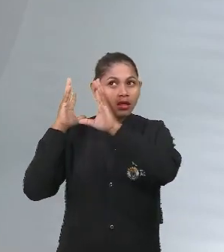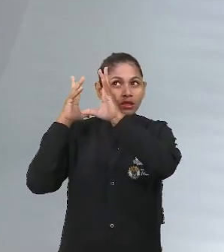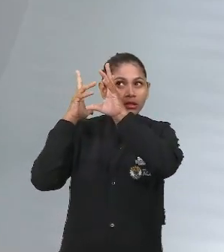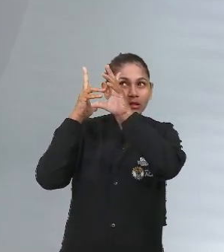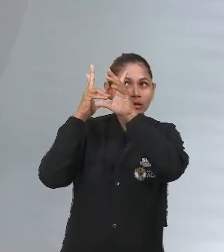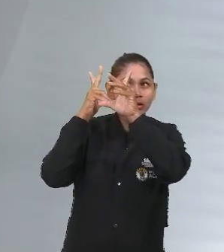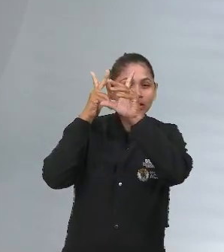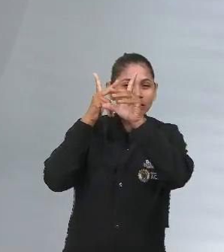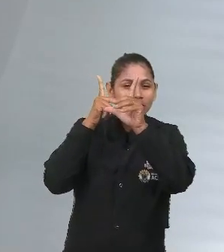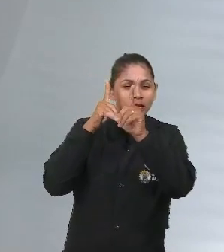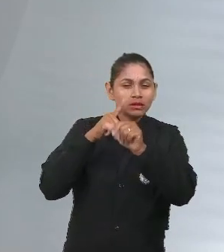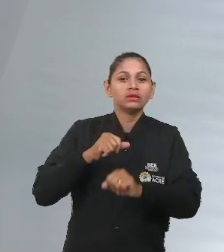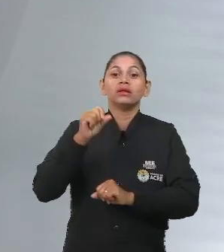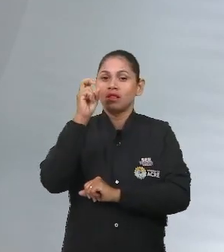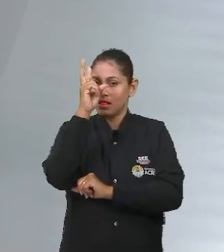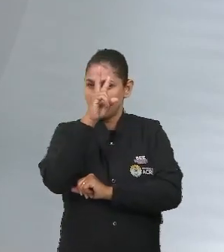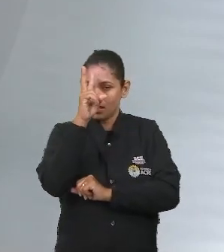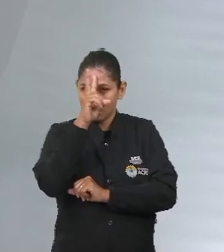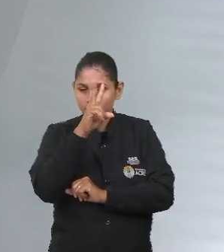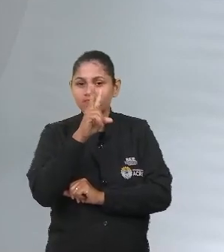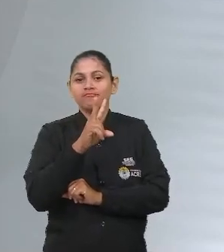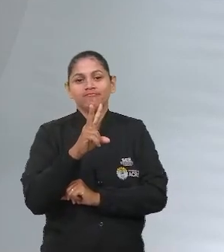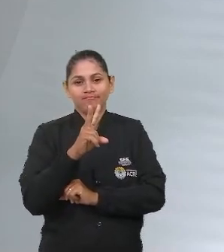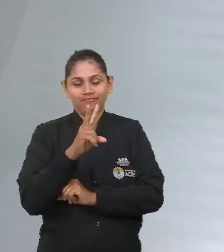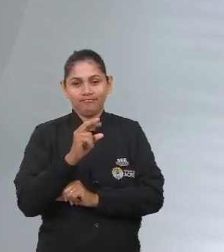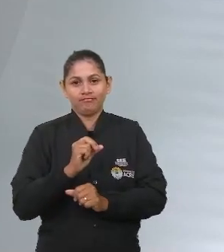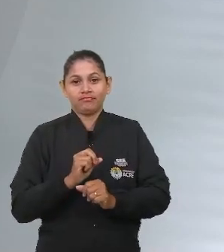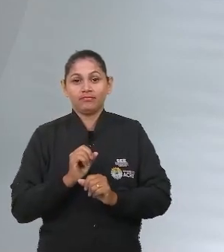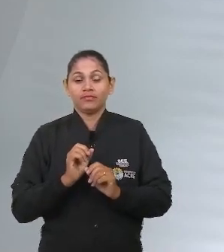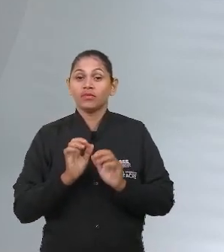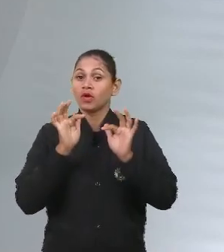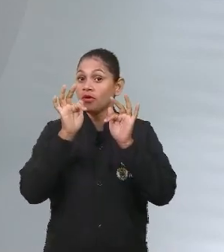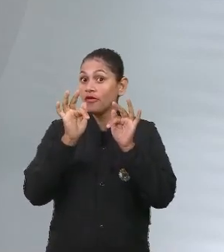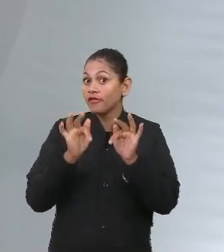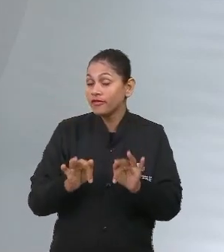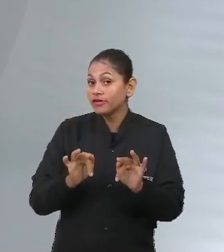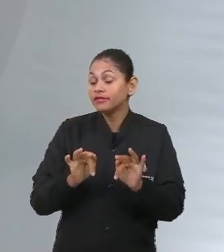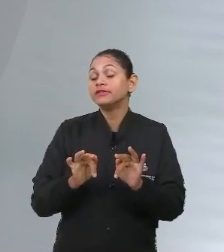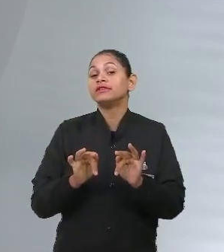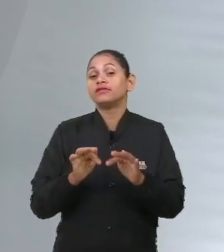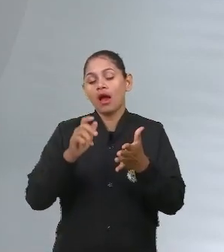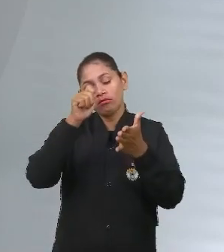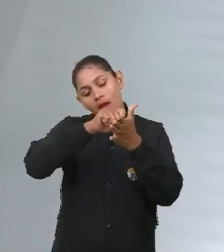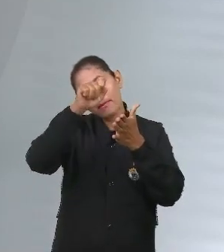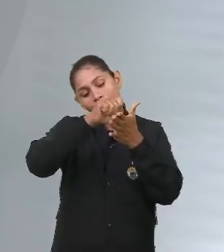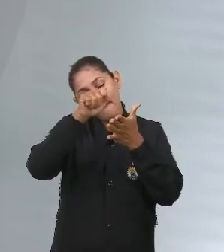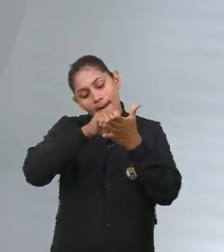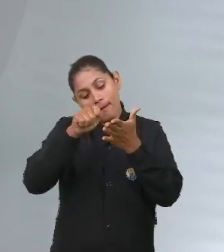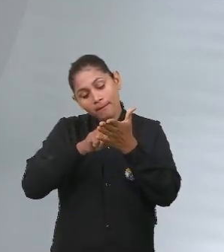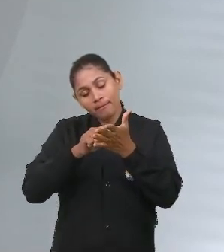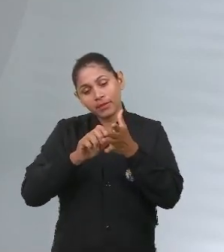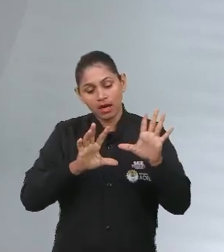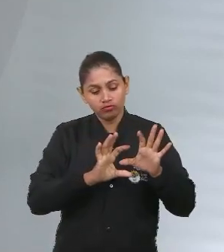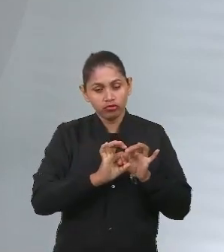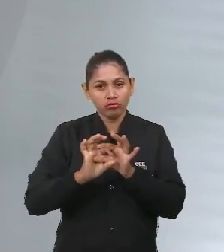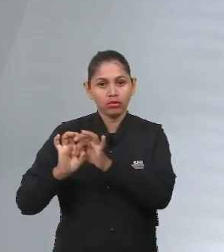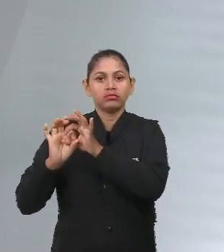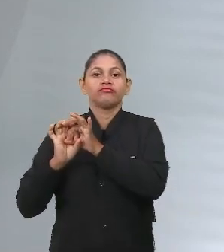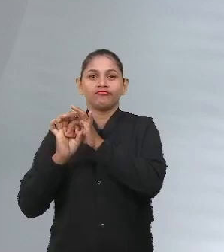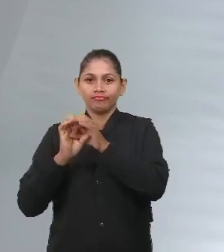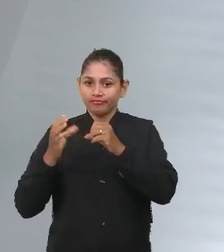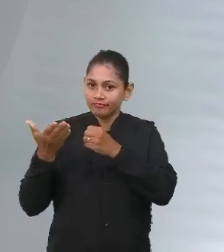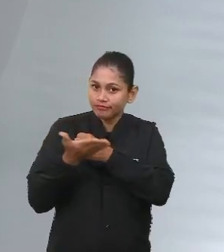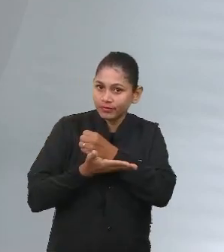repertório sobre aquele tema. E, por fim, vai anotar e contextualizar de acordo com aquilo que